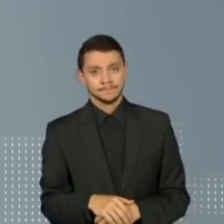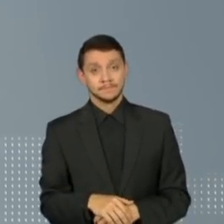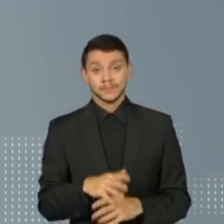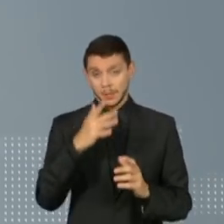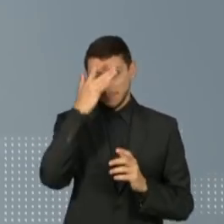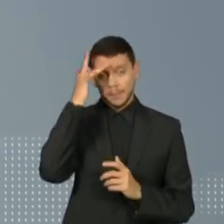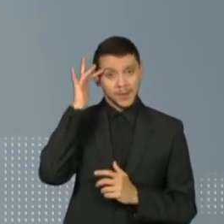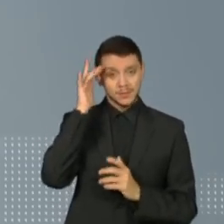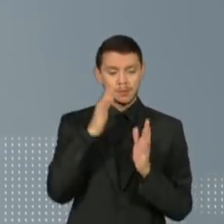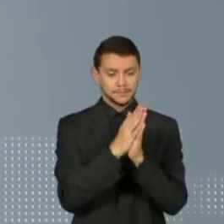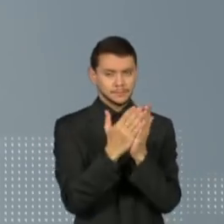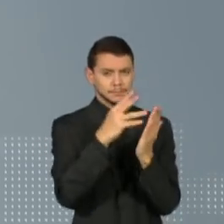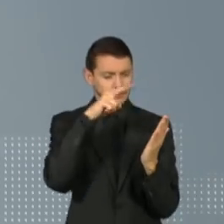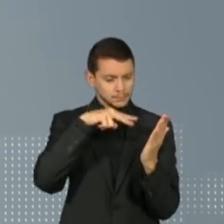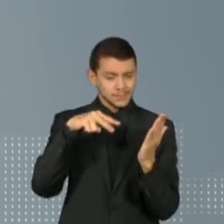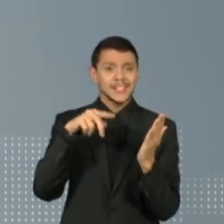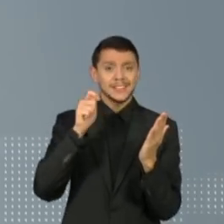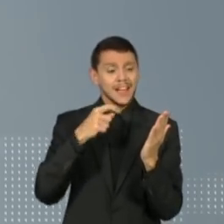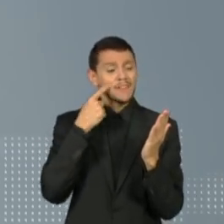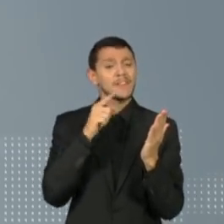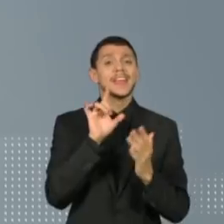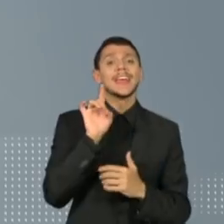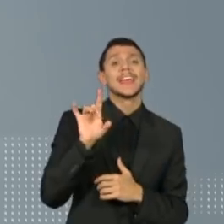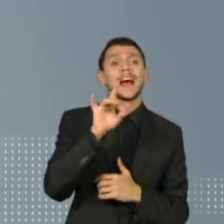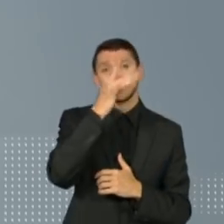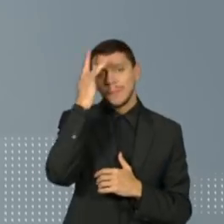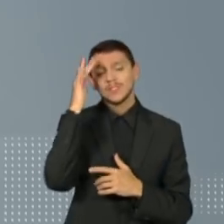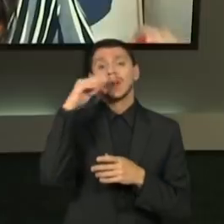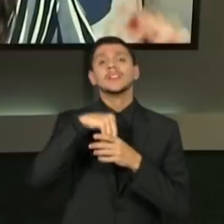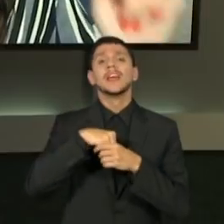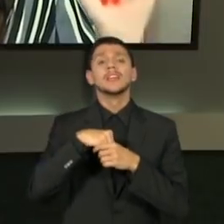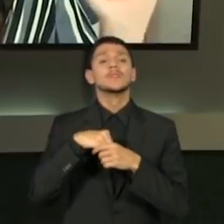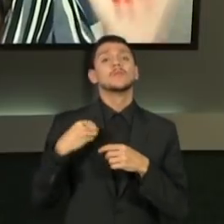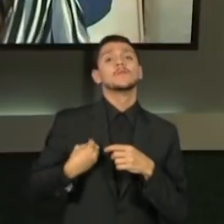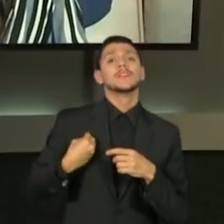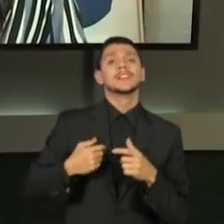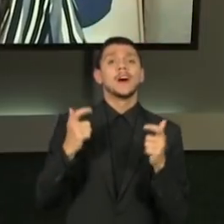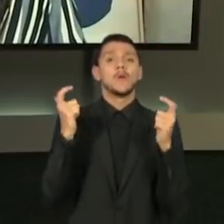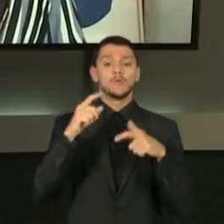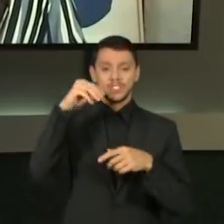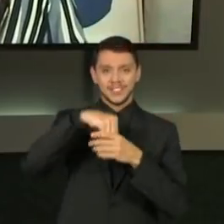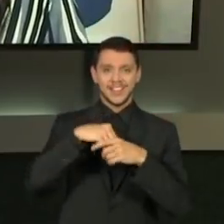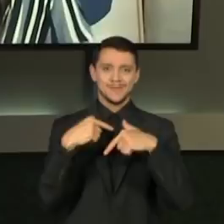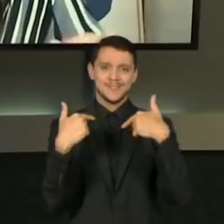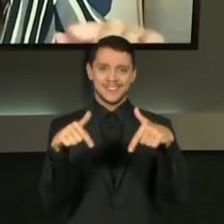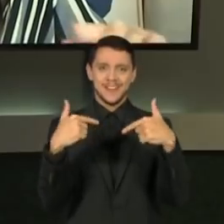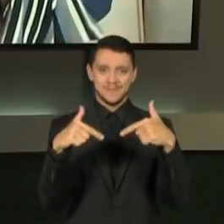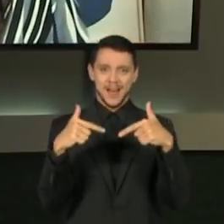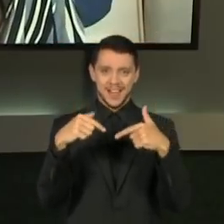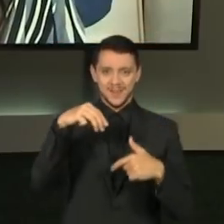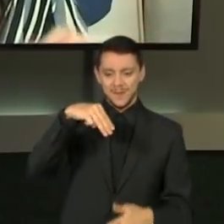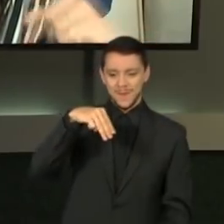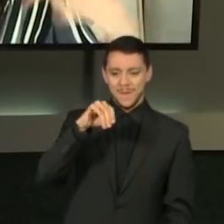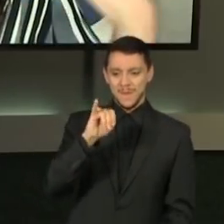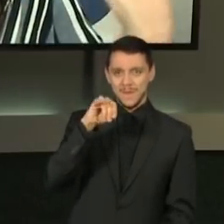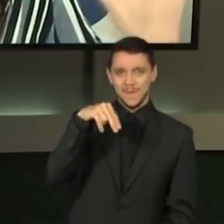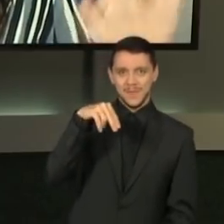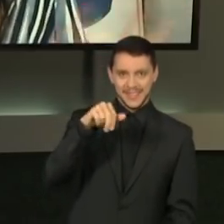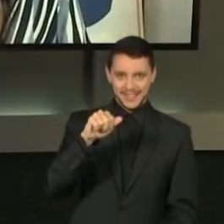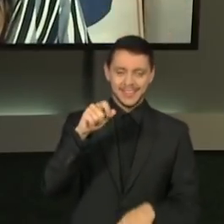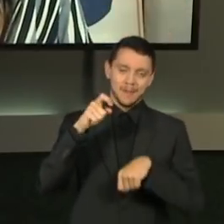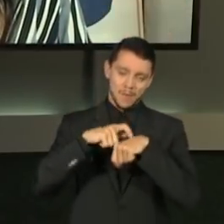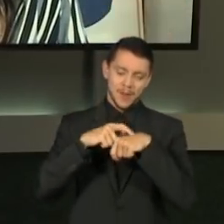onde cada pessoa estava dentro da mina no momento do rompimento desse tsunami de lama, mas ele consegue